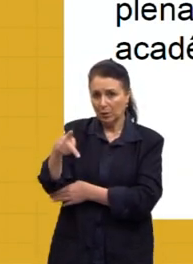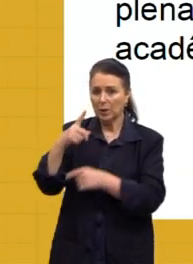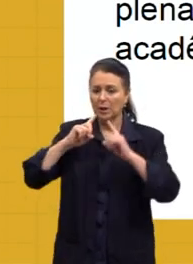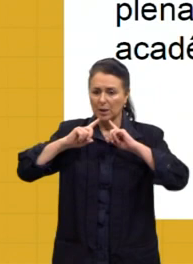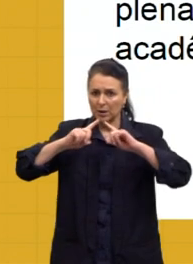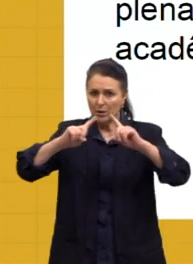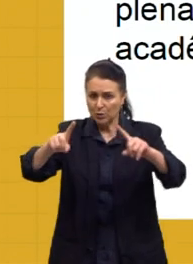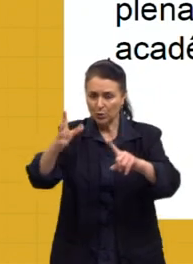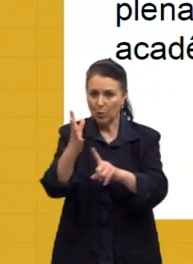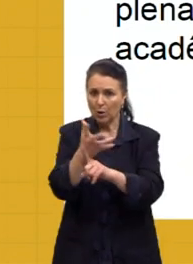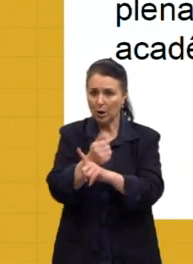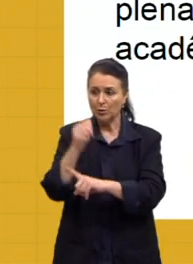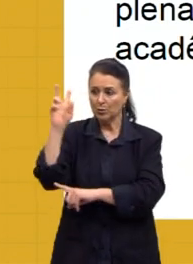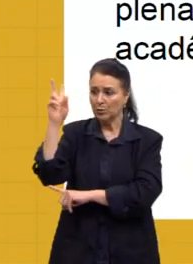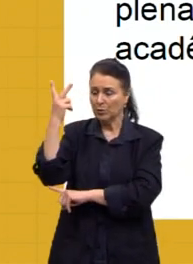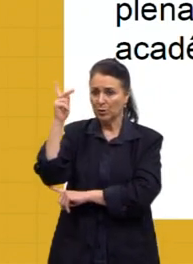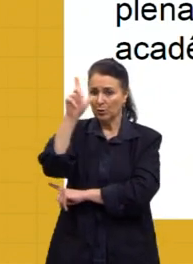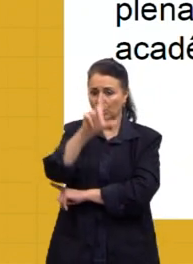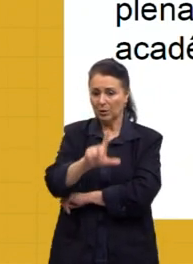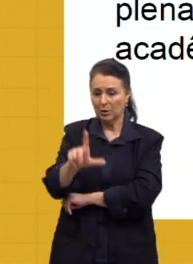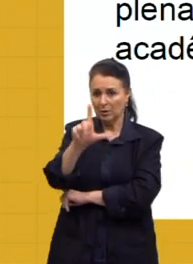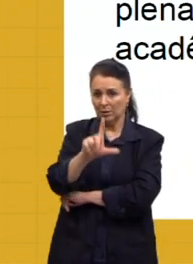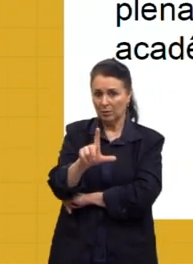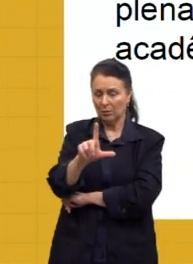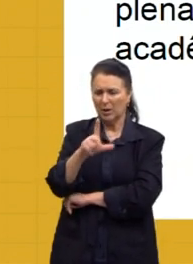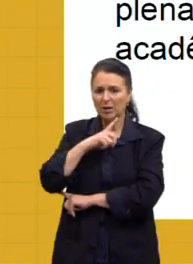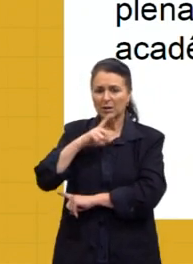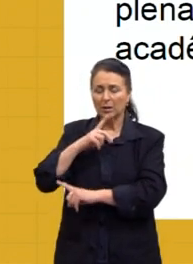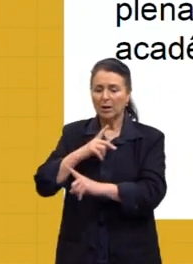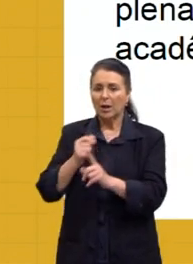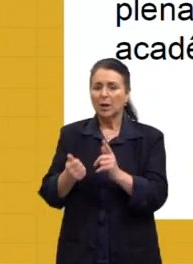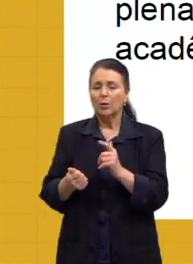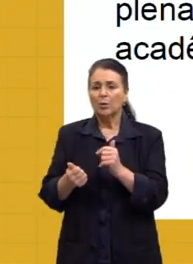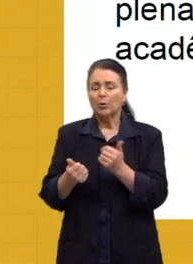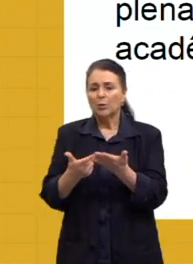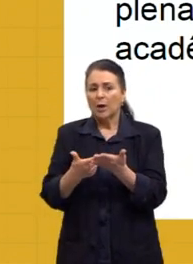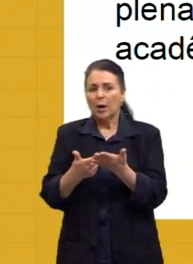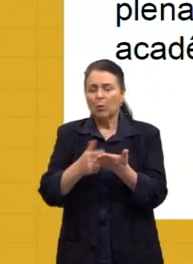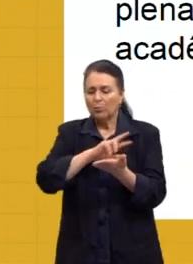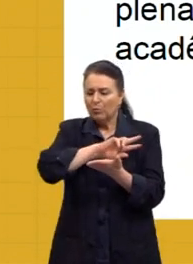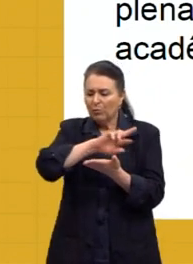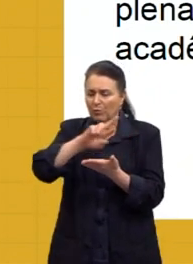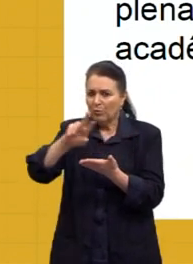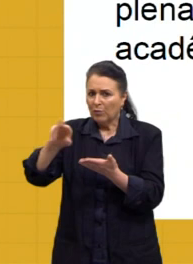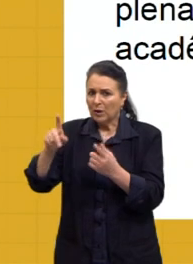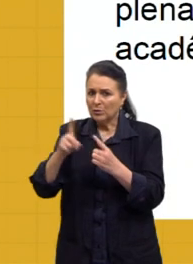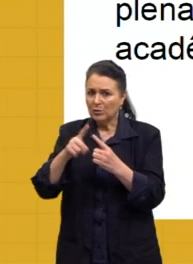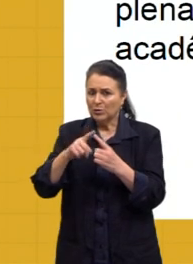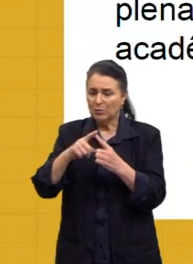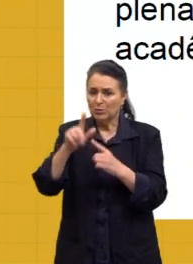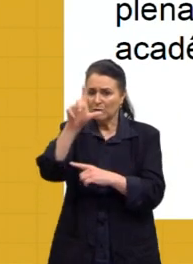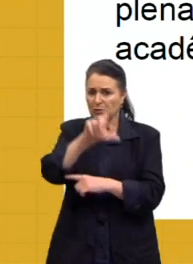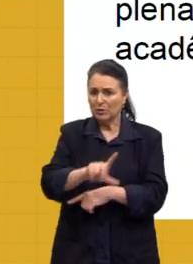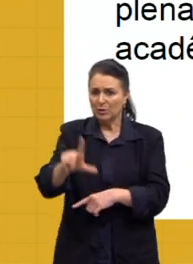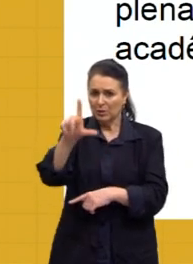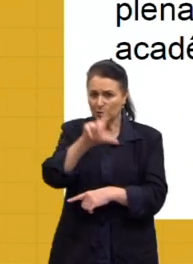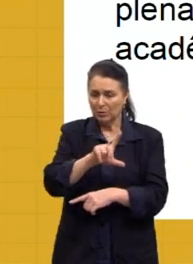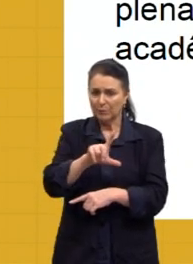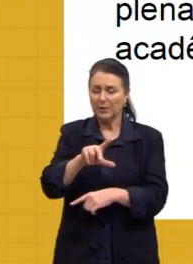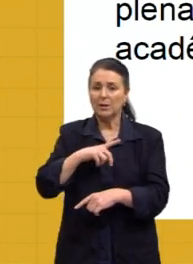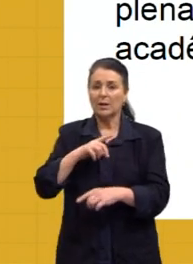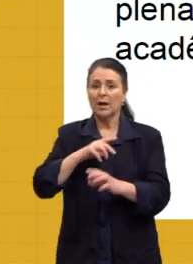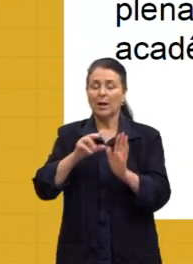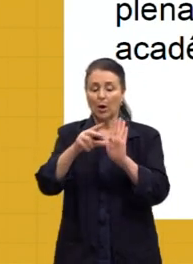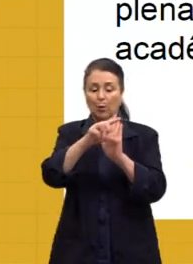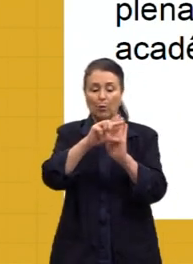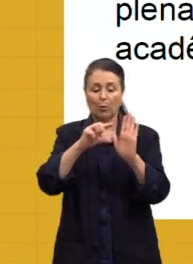crítico de arte e historiador literário. Então, ele tem uma obra aí muito lírica, de maneira poética. Ele foi adepto ao verso livre. O que